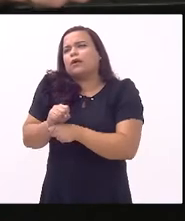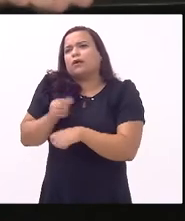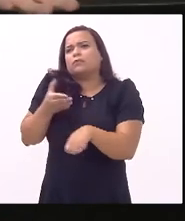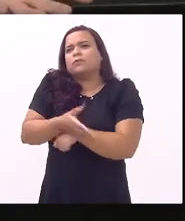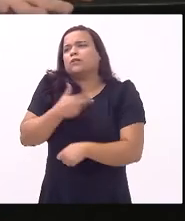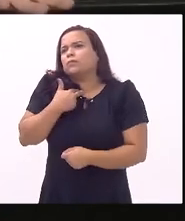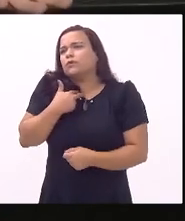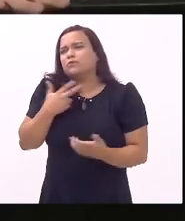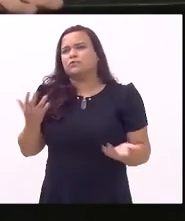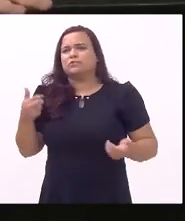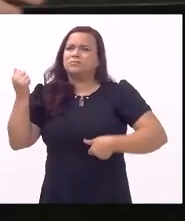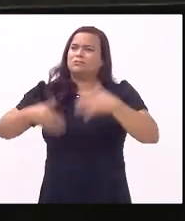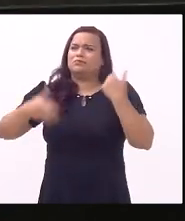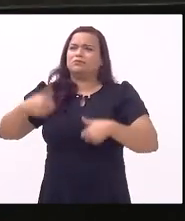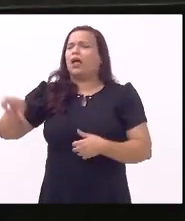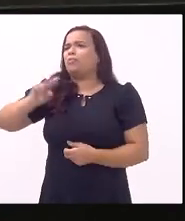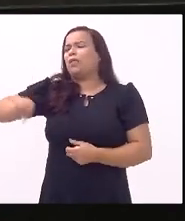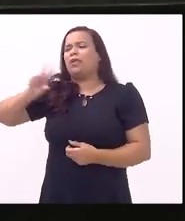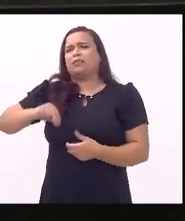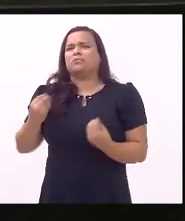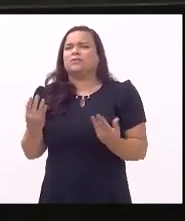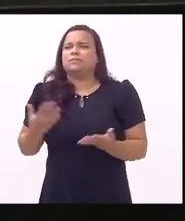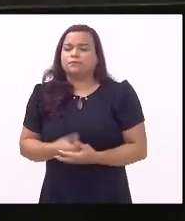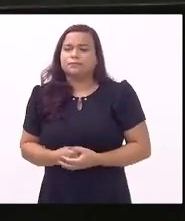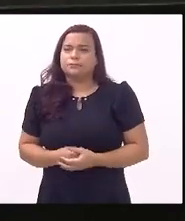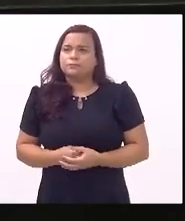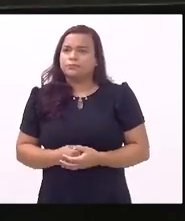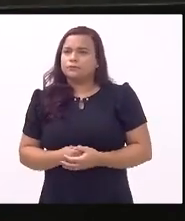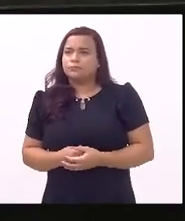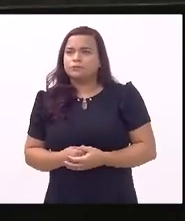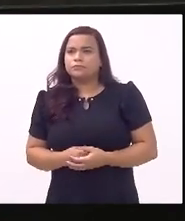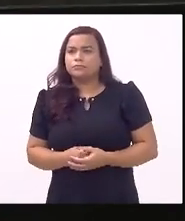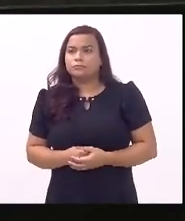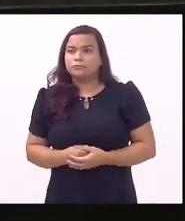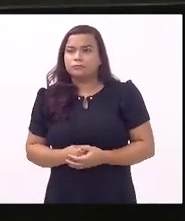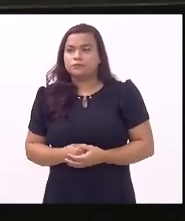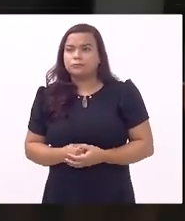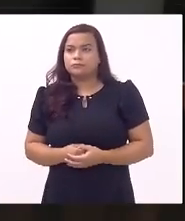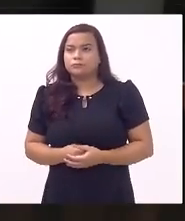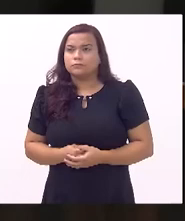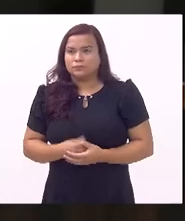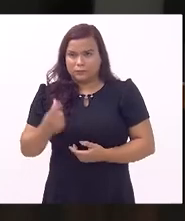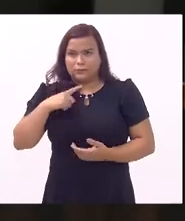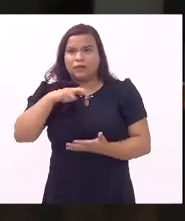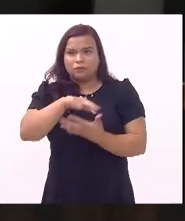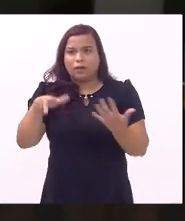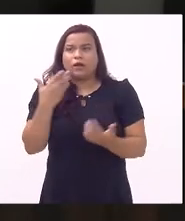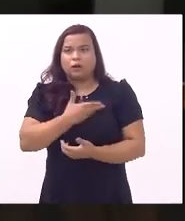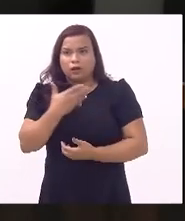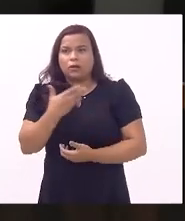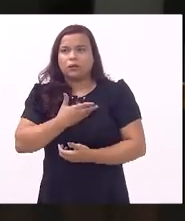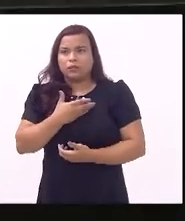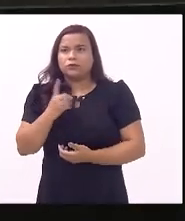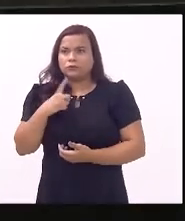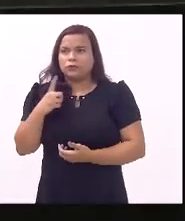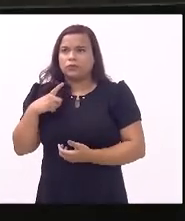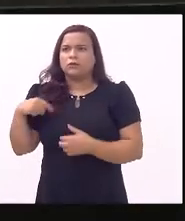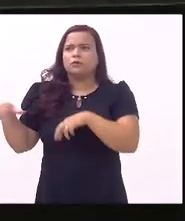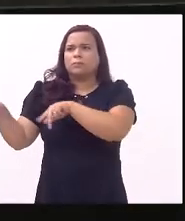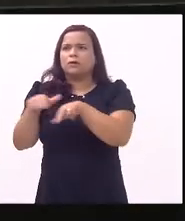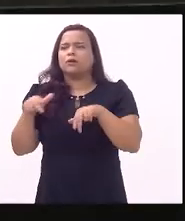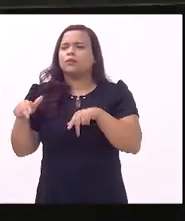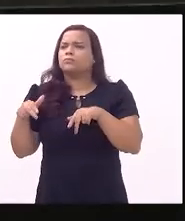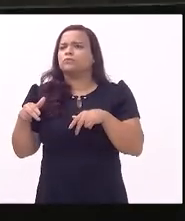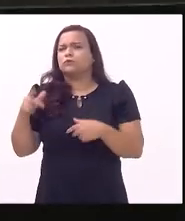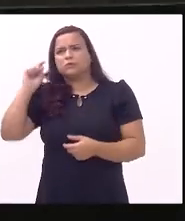falasse é essa nunca se não nós temos vários amigos colegas irmãos eu convivo com vários